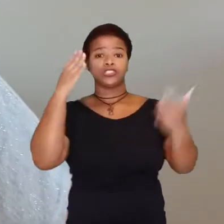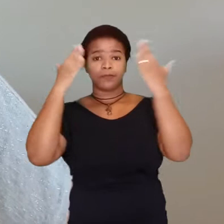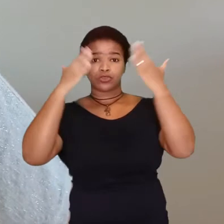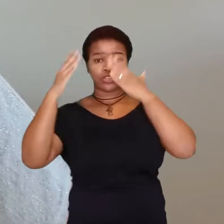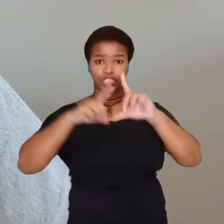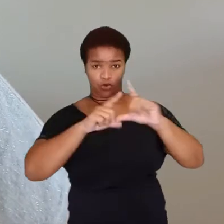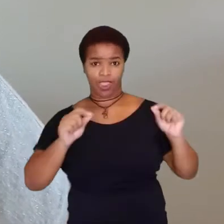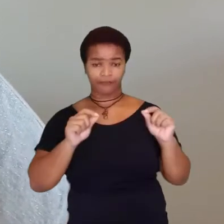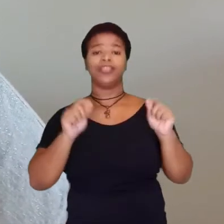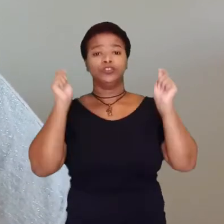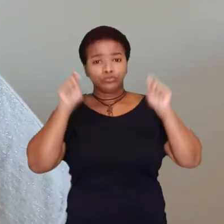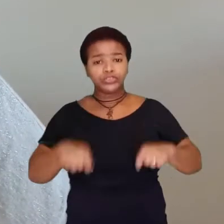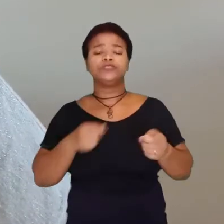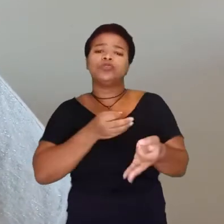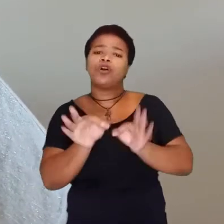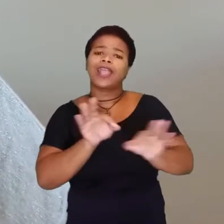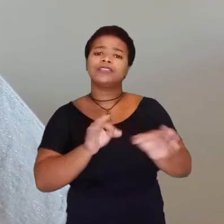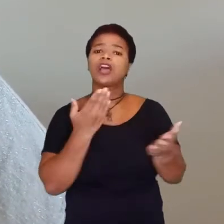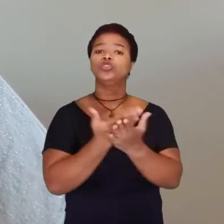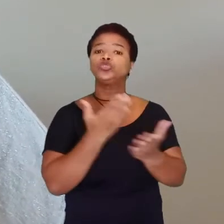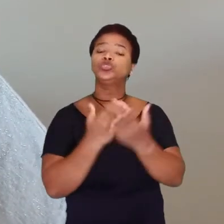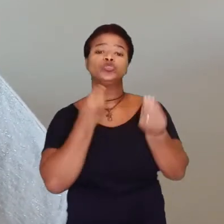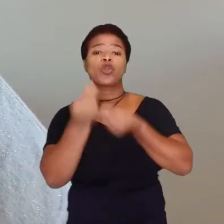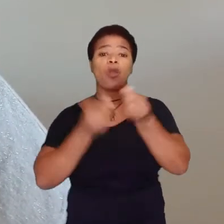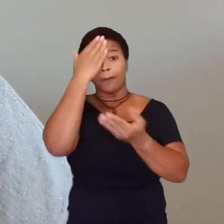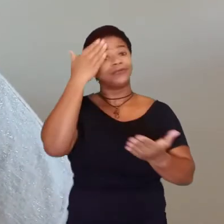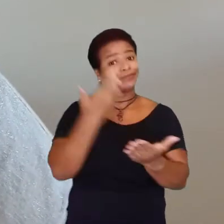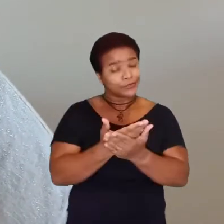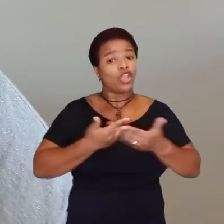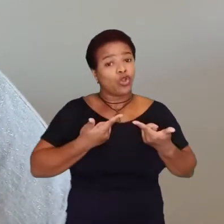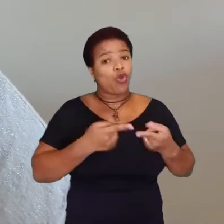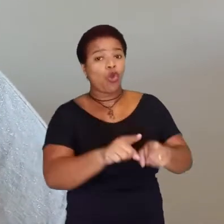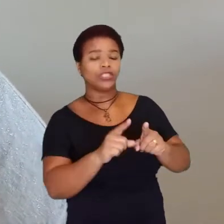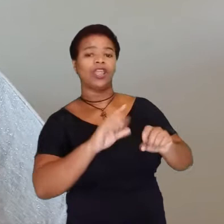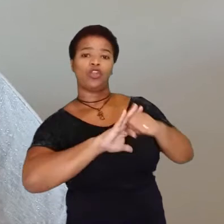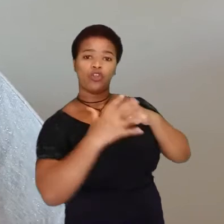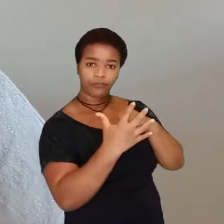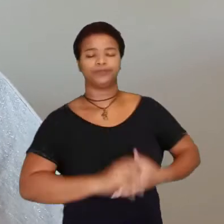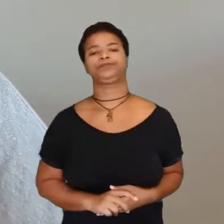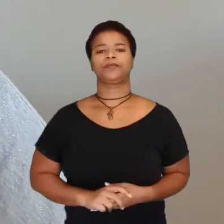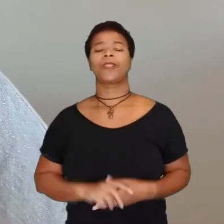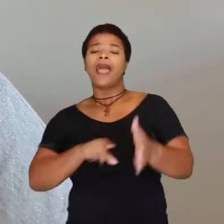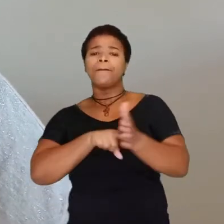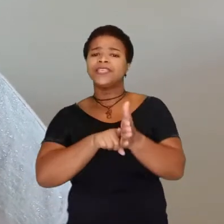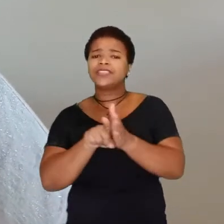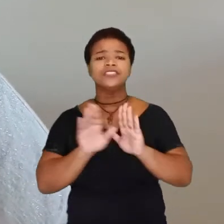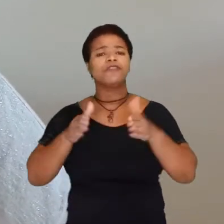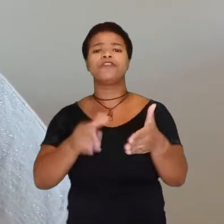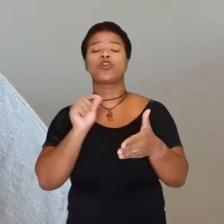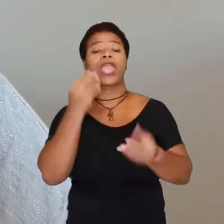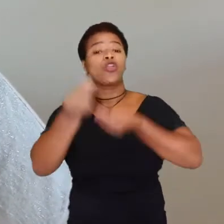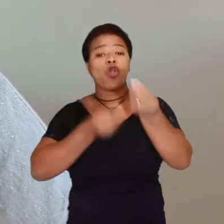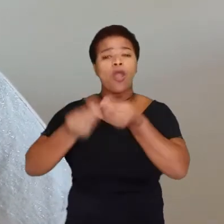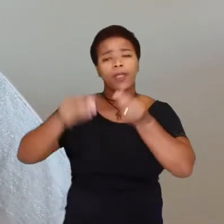da UFJTF estão realizando um estudo sobre as crenças de eficácia para o enfrentamento à Covid-19. A pesquisa foca em um tipo